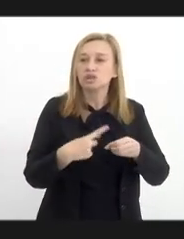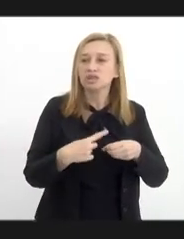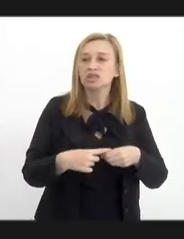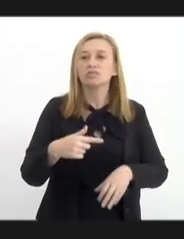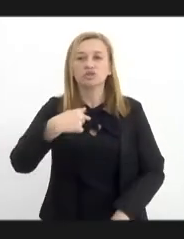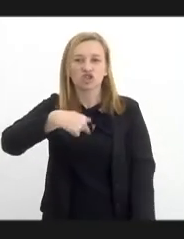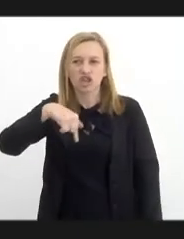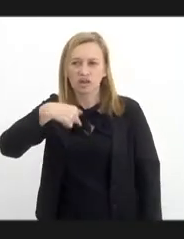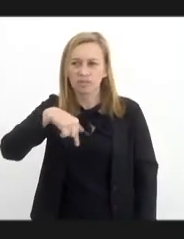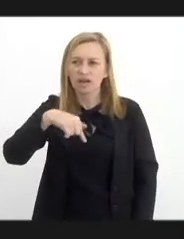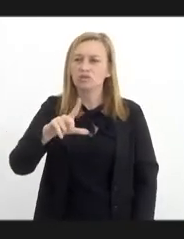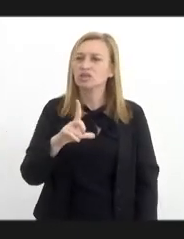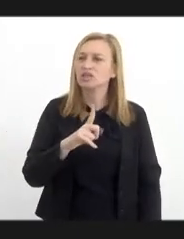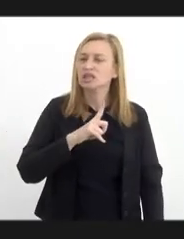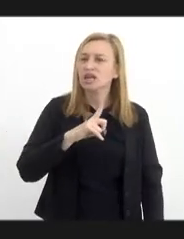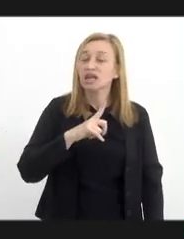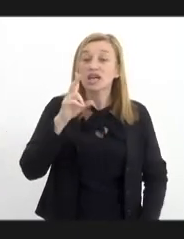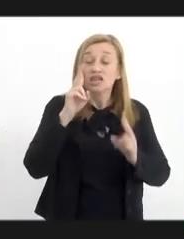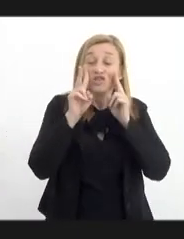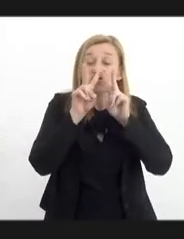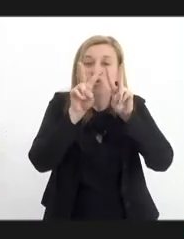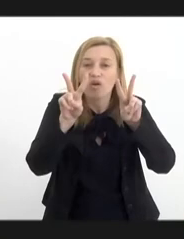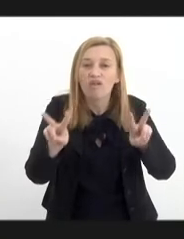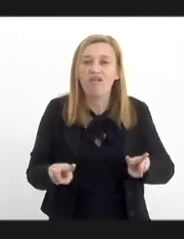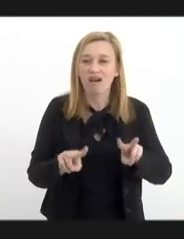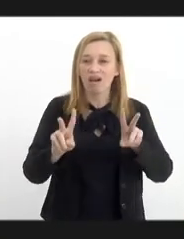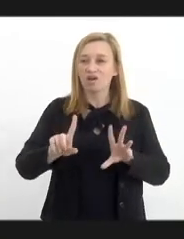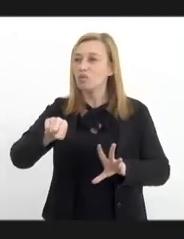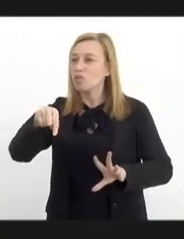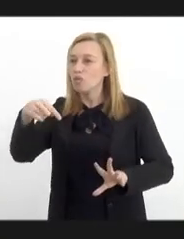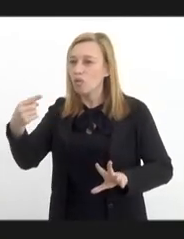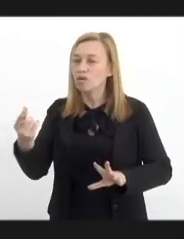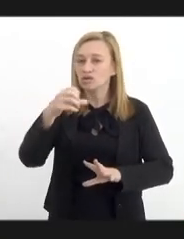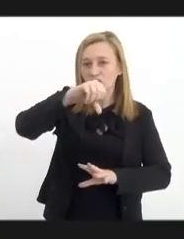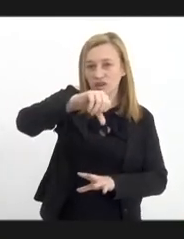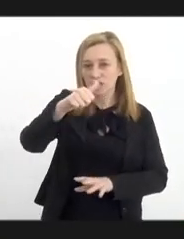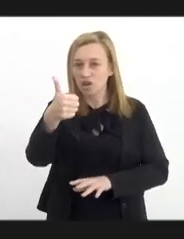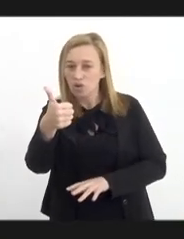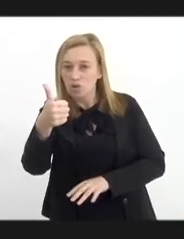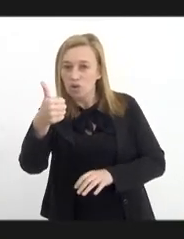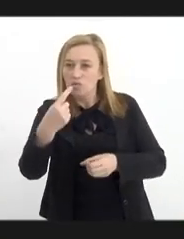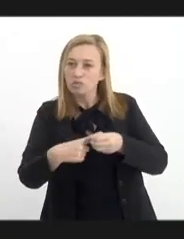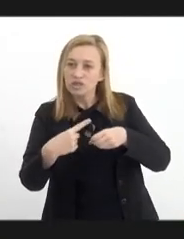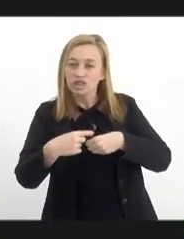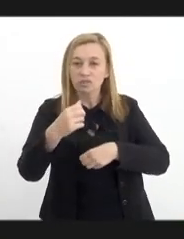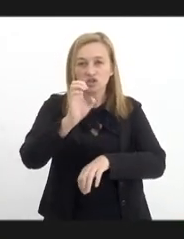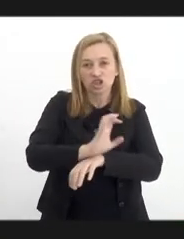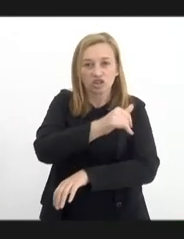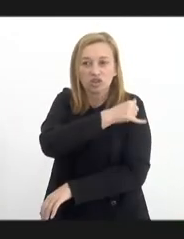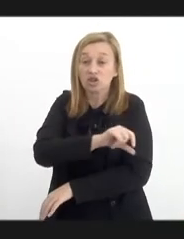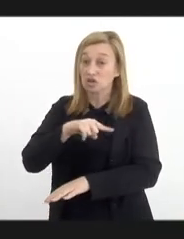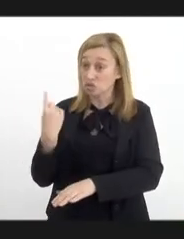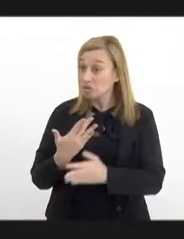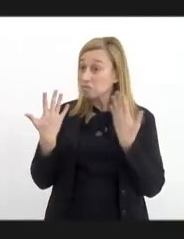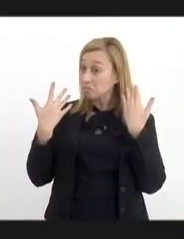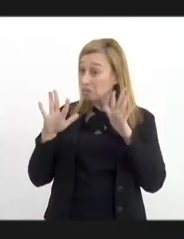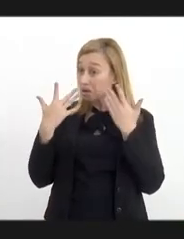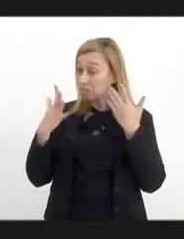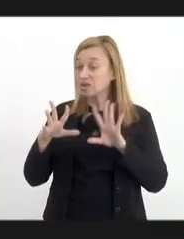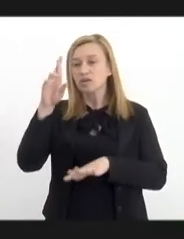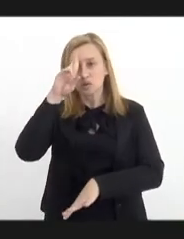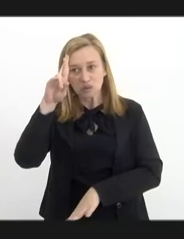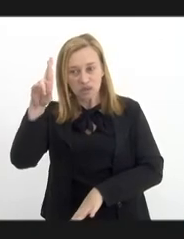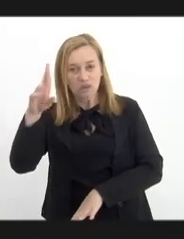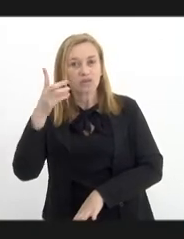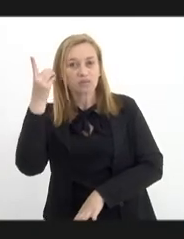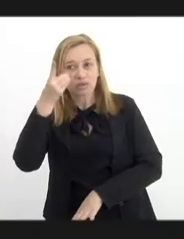Queimados, ele tem esse olhar aí, como os demais de 91 municípios do estado do Rio de Janeiro e a gente parabeniza o senhor por